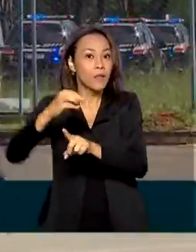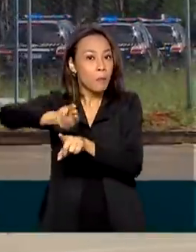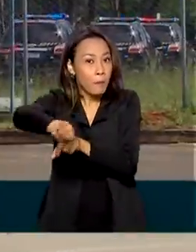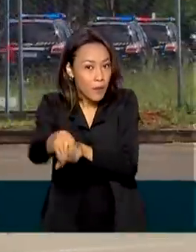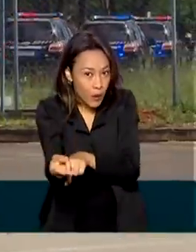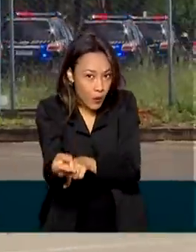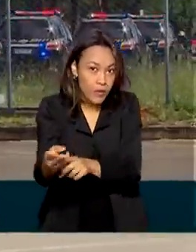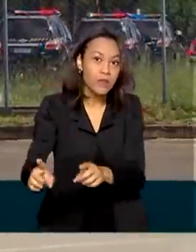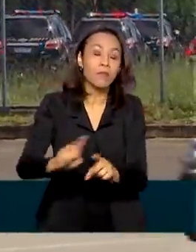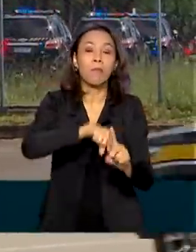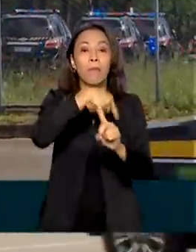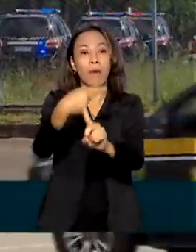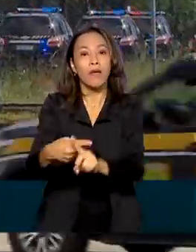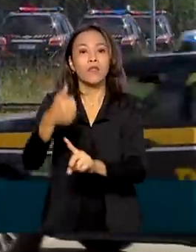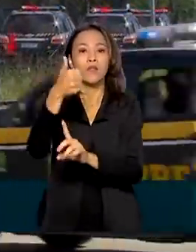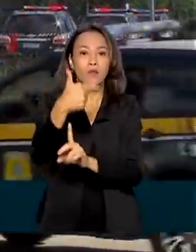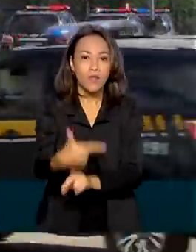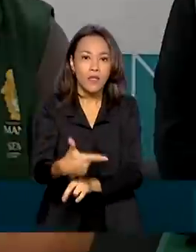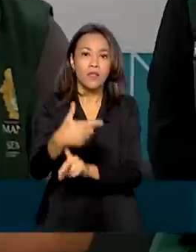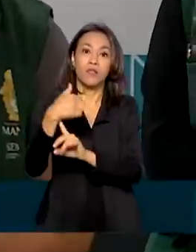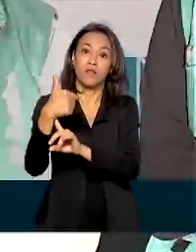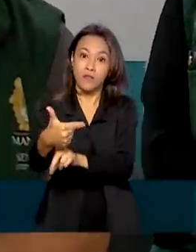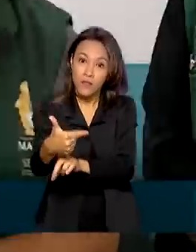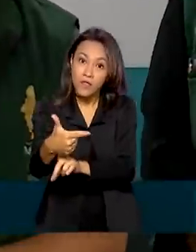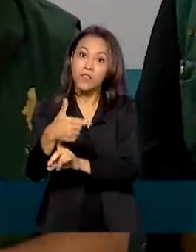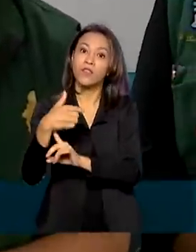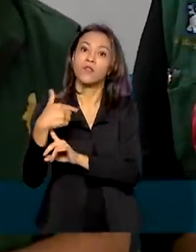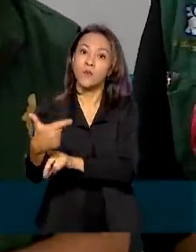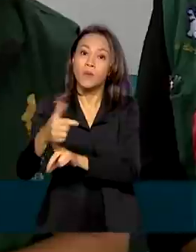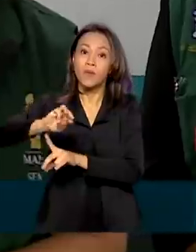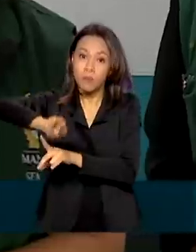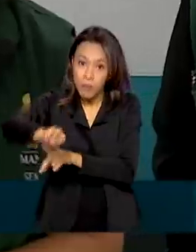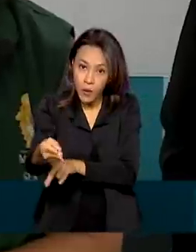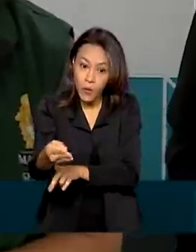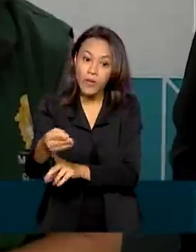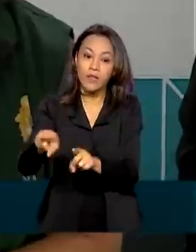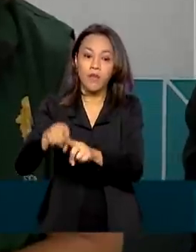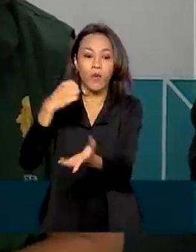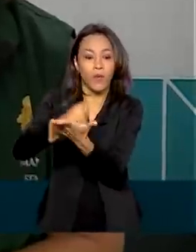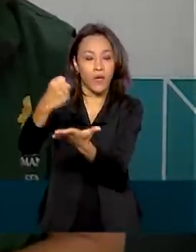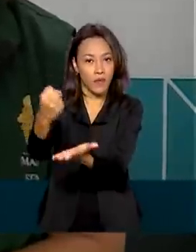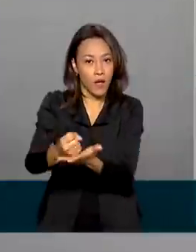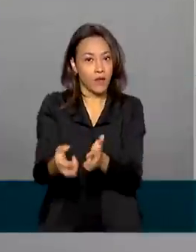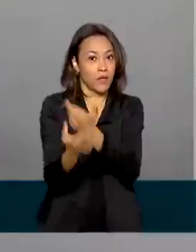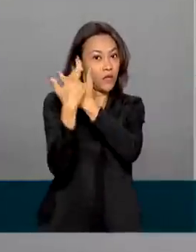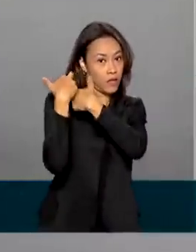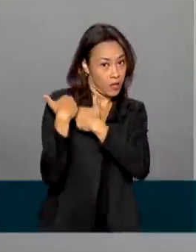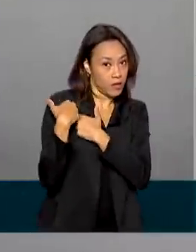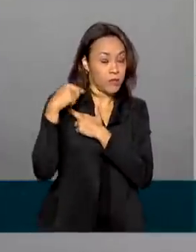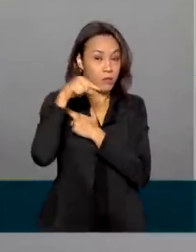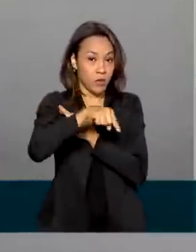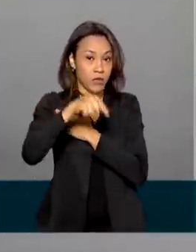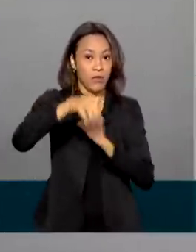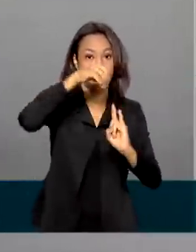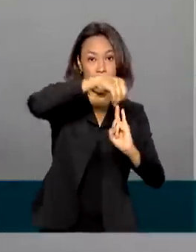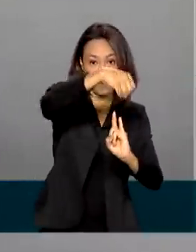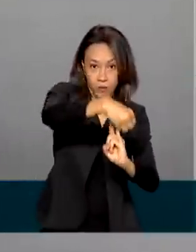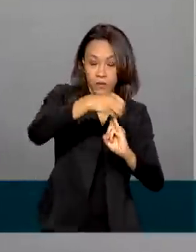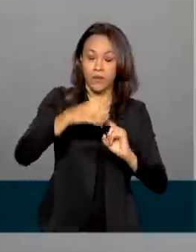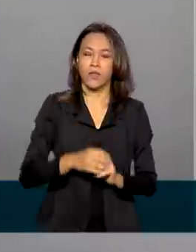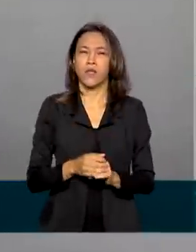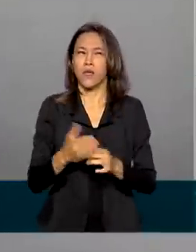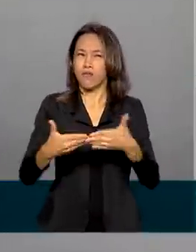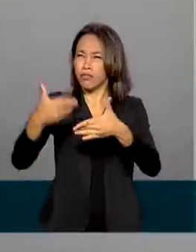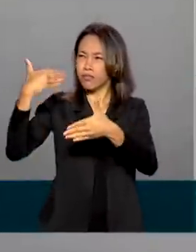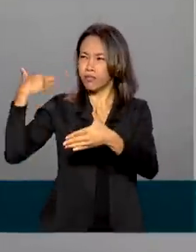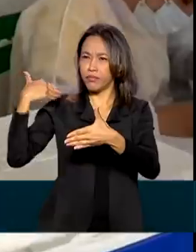Outras 222 milhões de doses foram contratadas junto à Fundação Oswaldo Cruz. A distribuição da metade dessas vacinas começou em